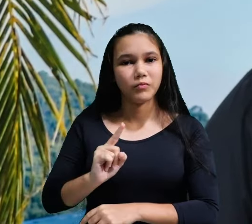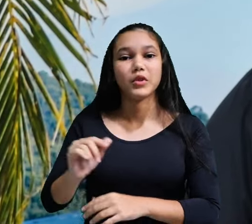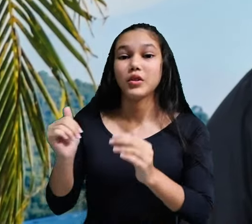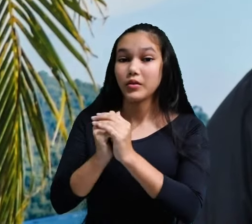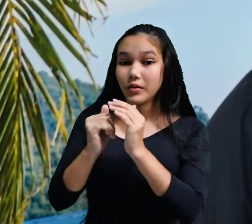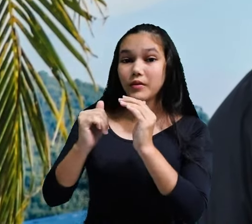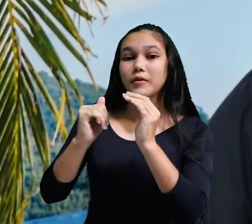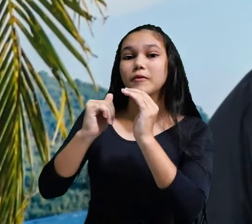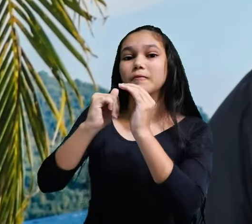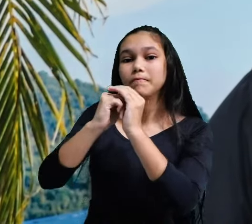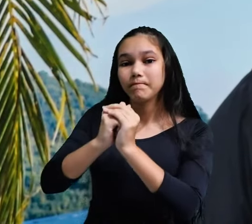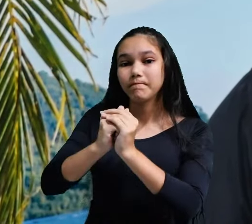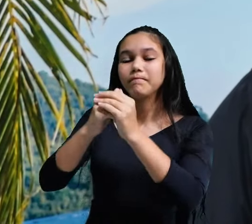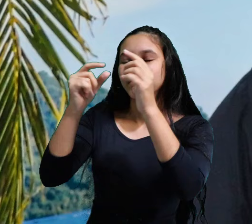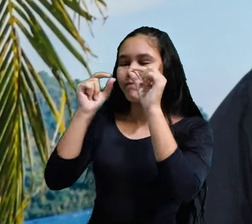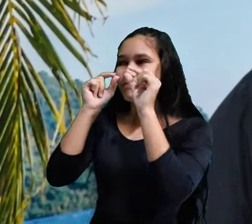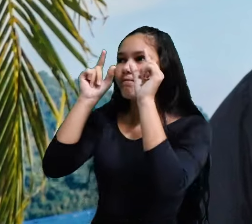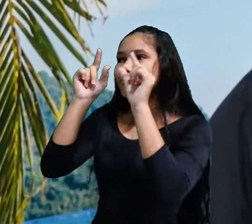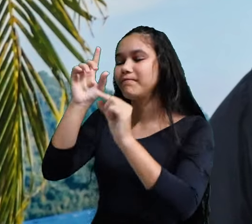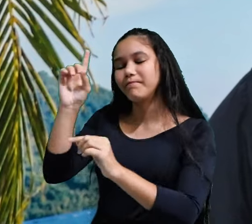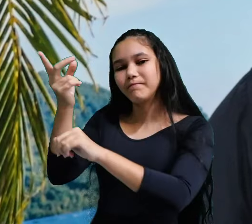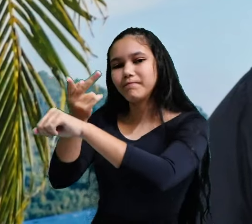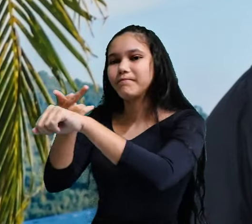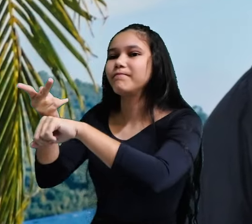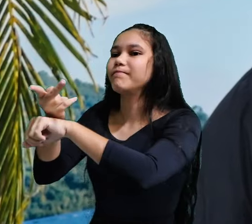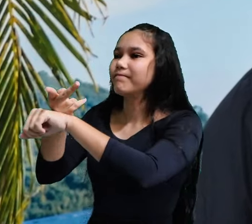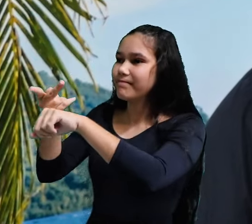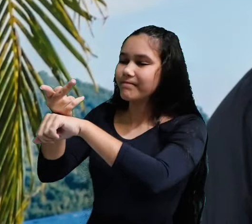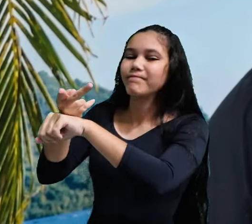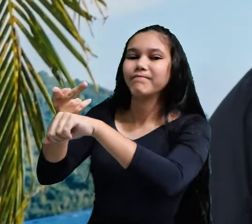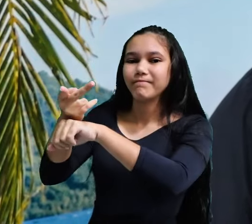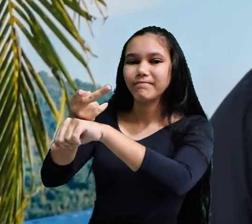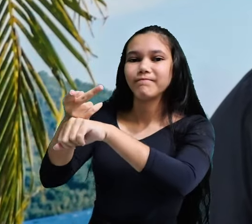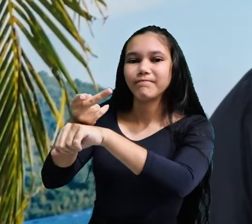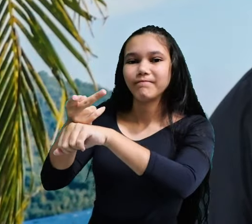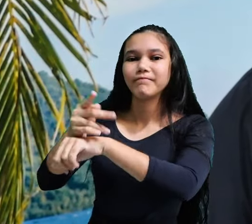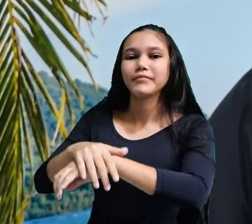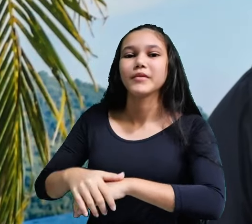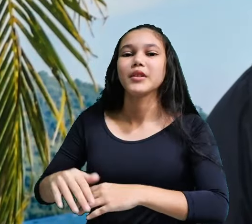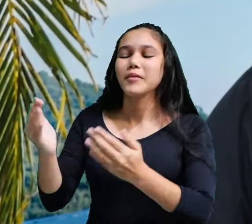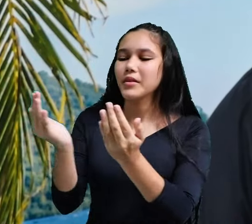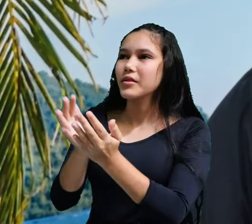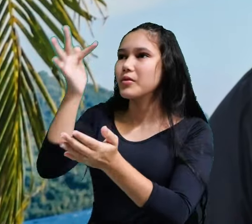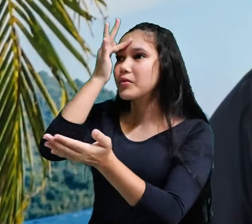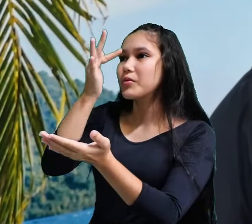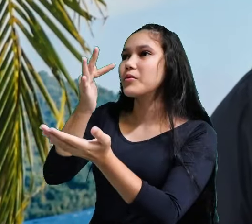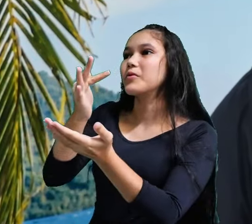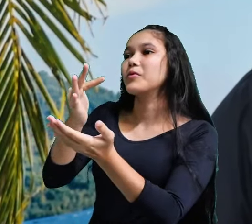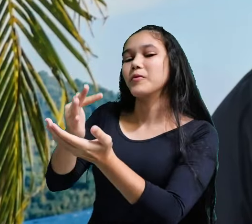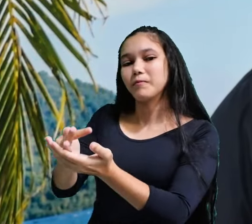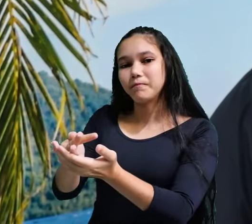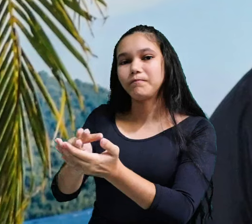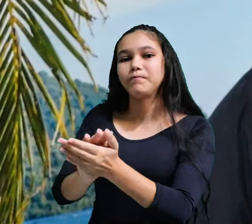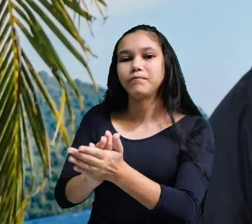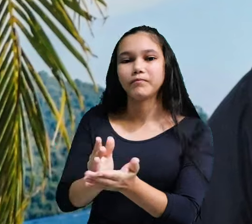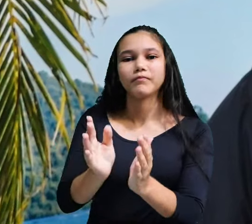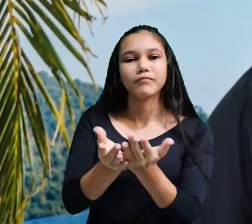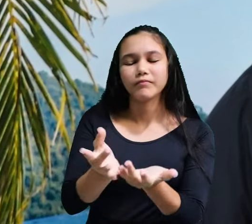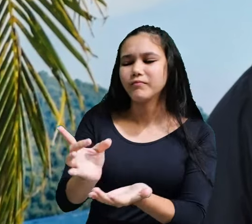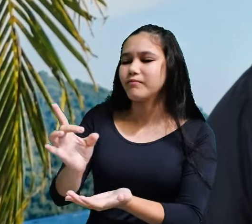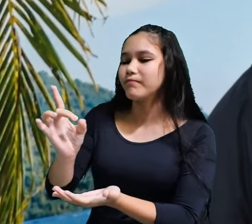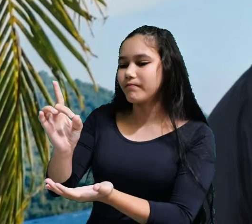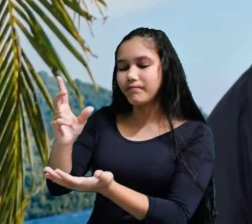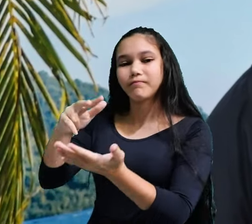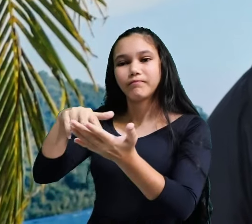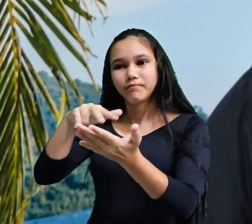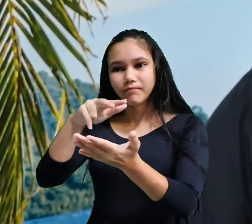oram a fim de se despertar para procurá-lo, para que exerçam sua fé, meditando em suas promessas,